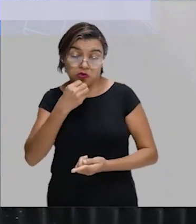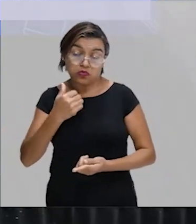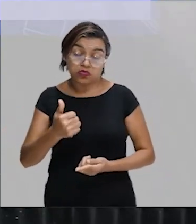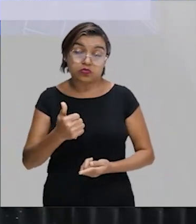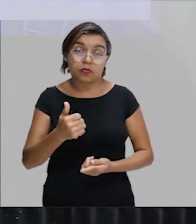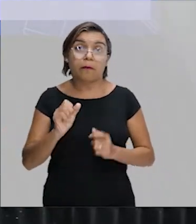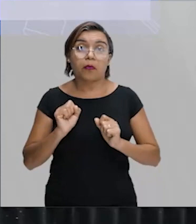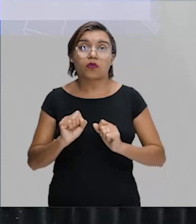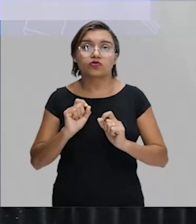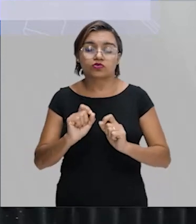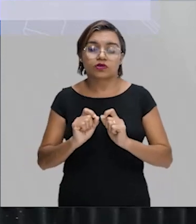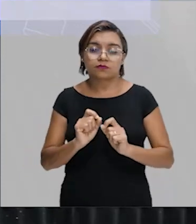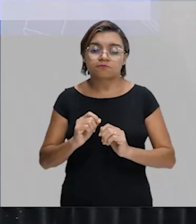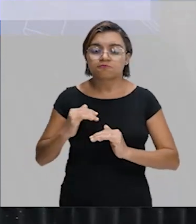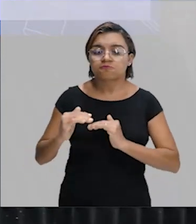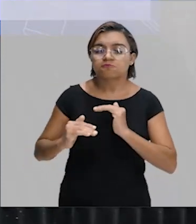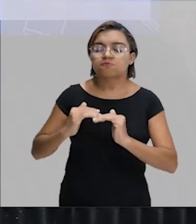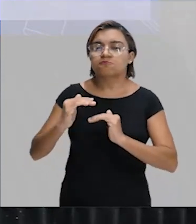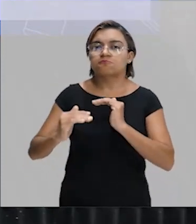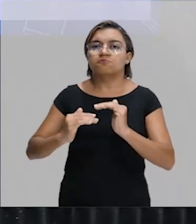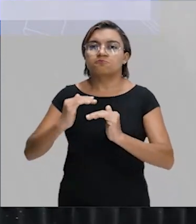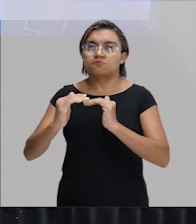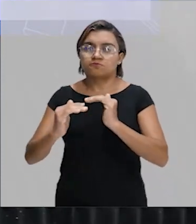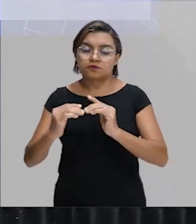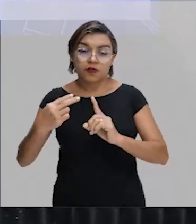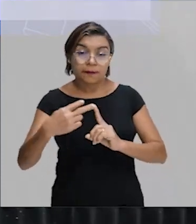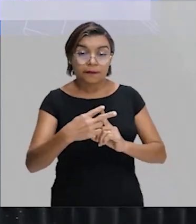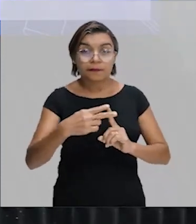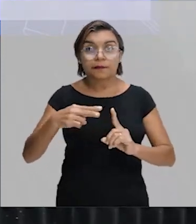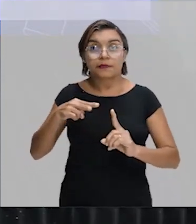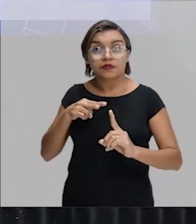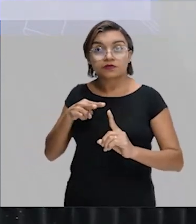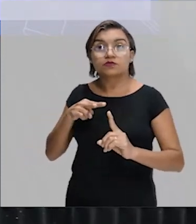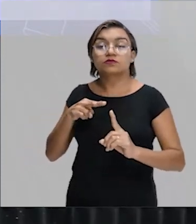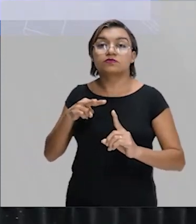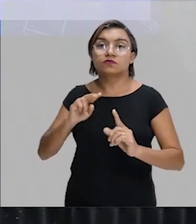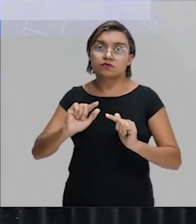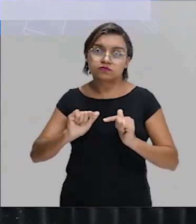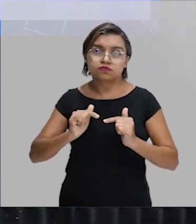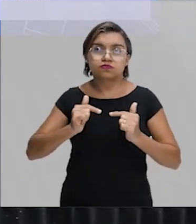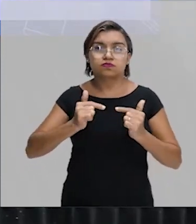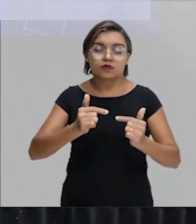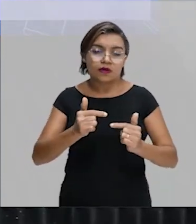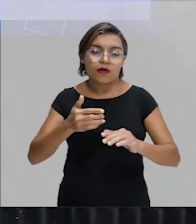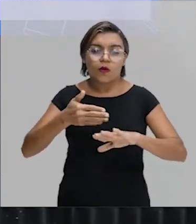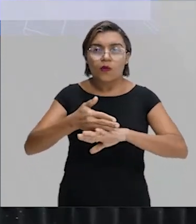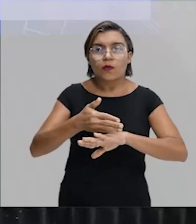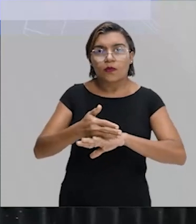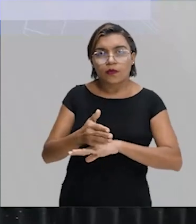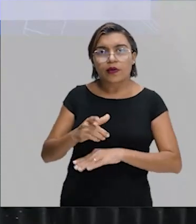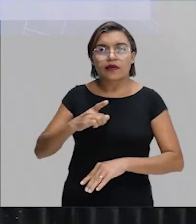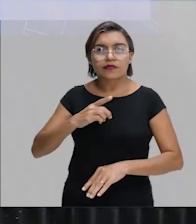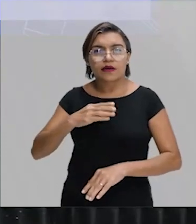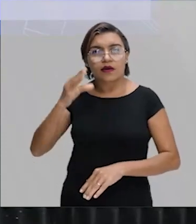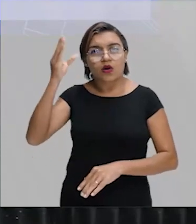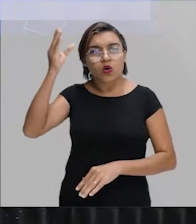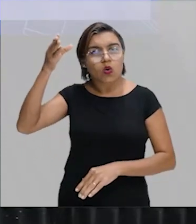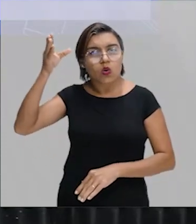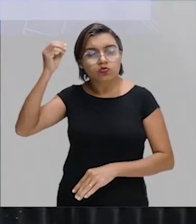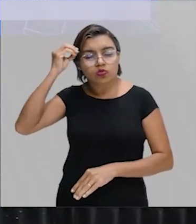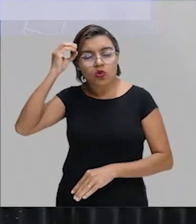Ela pode, por exemplo, desenvolver maior perspectiva de mundo, de acesso a conhecimento, informações.